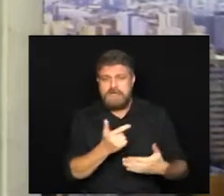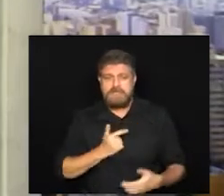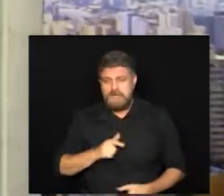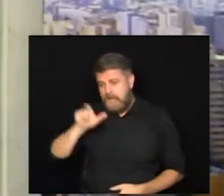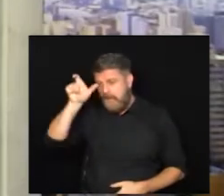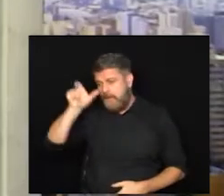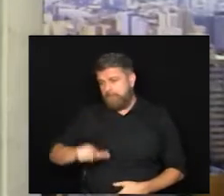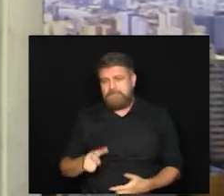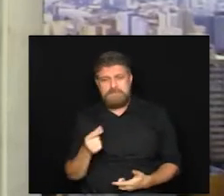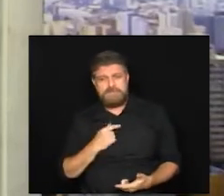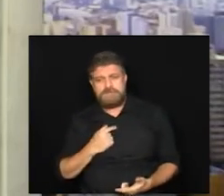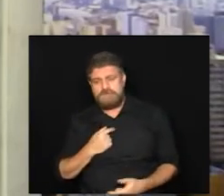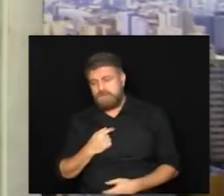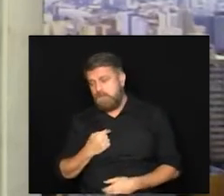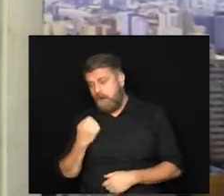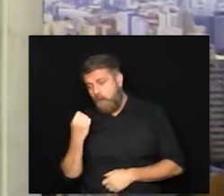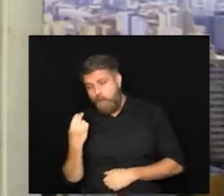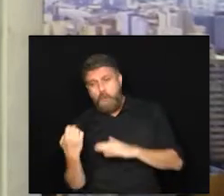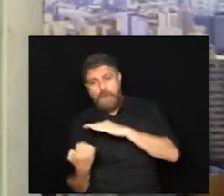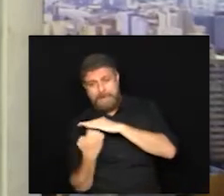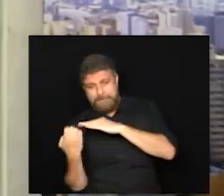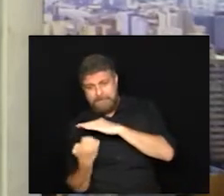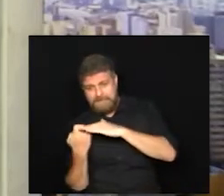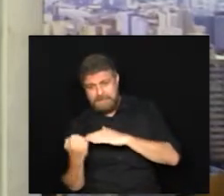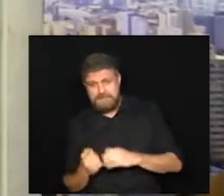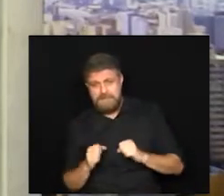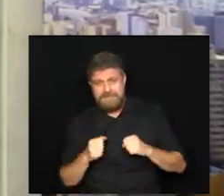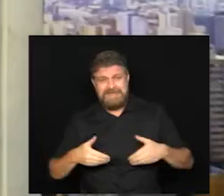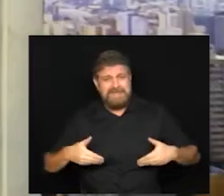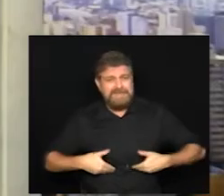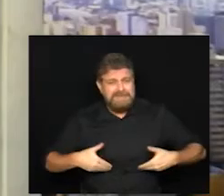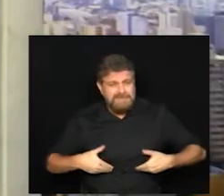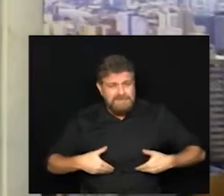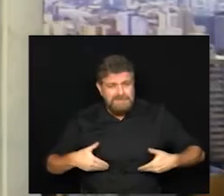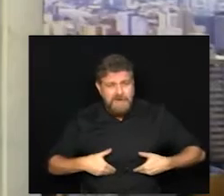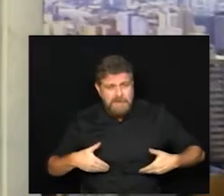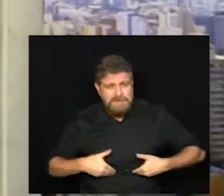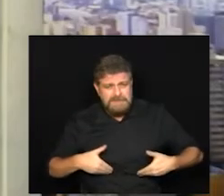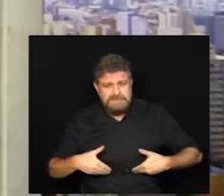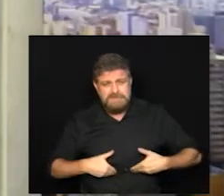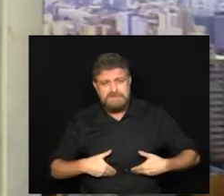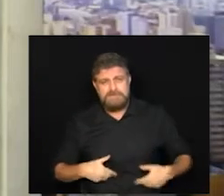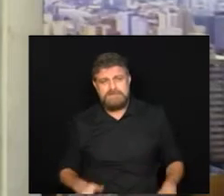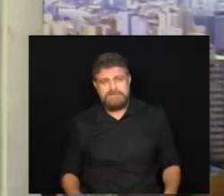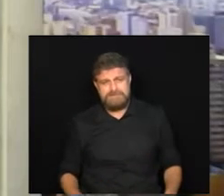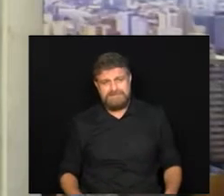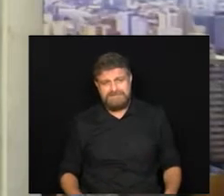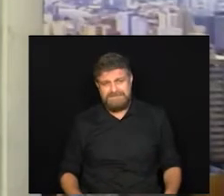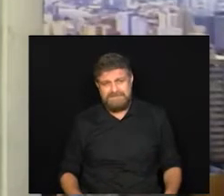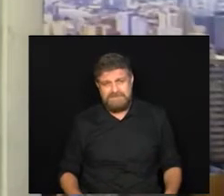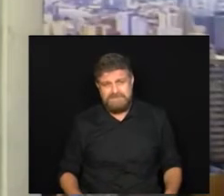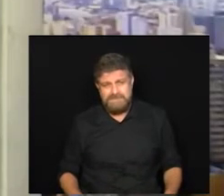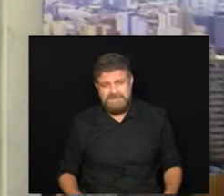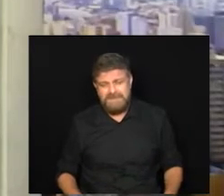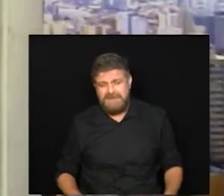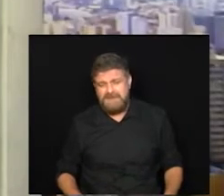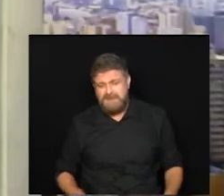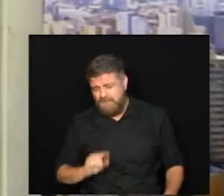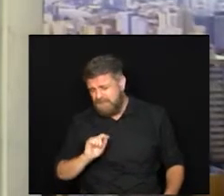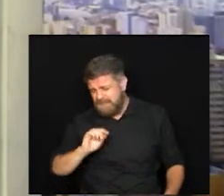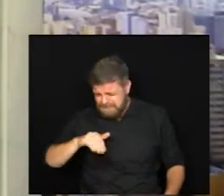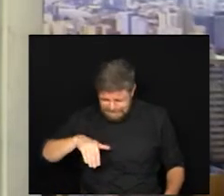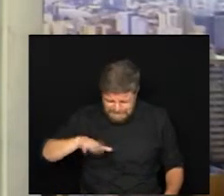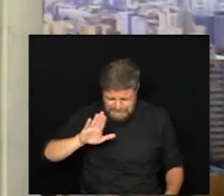pessoa física como empresa a fome ela talvez seja aquilo que mais